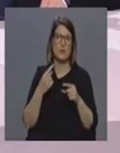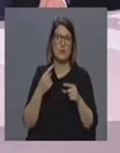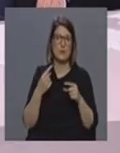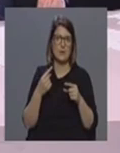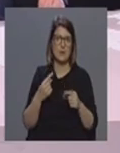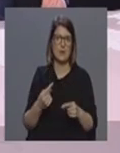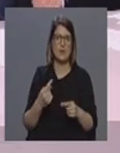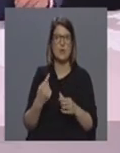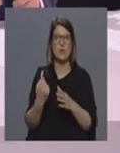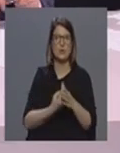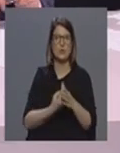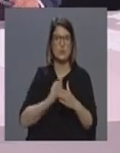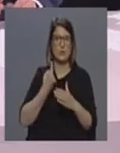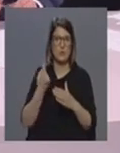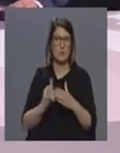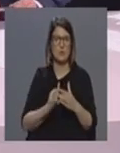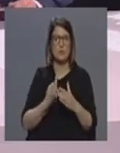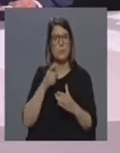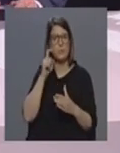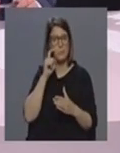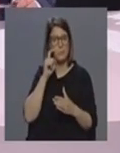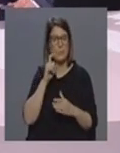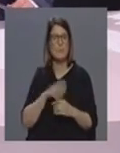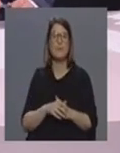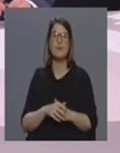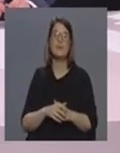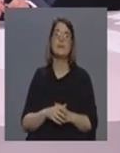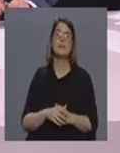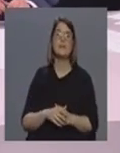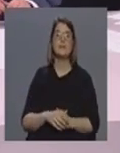isolamento profilático importa aqui